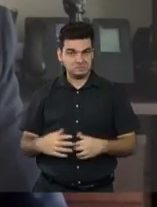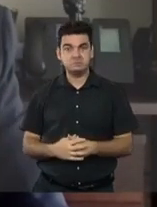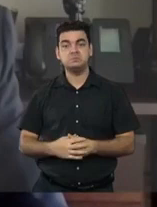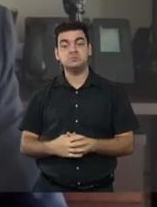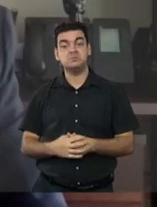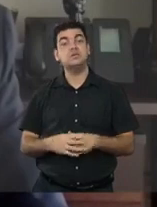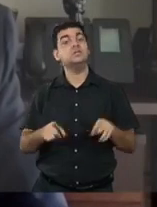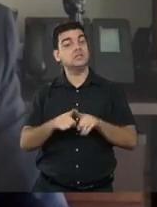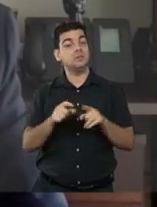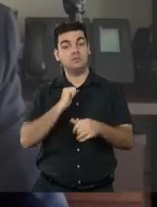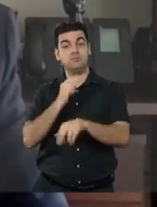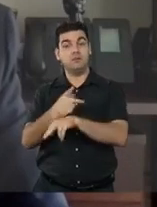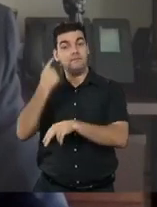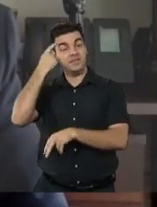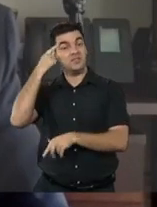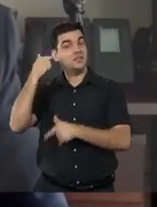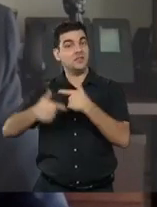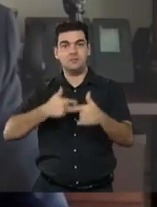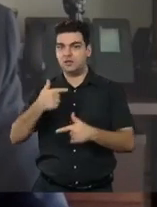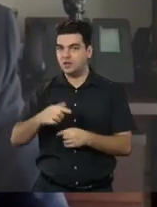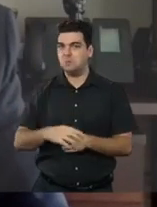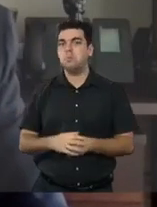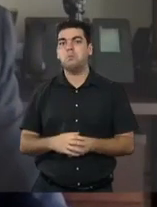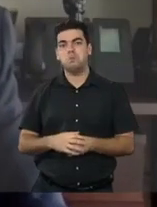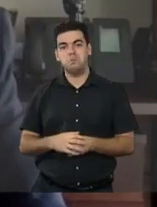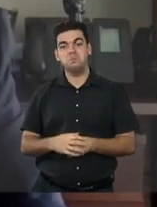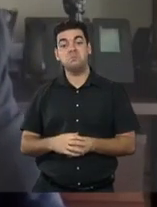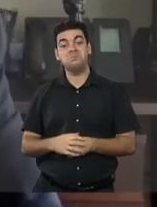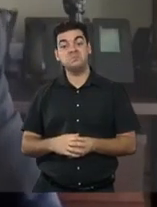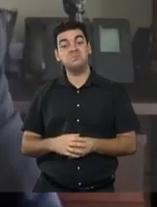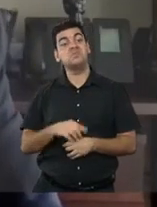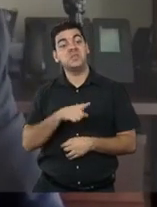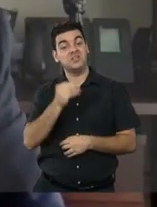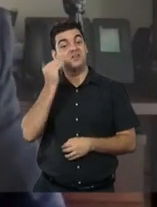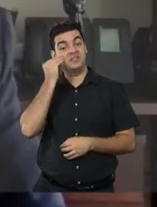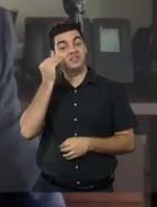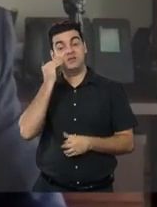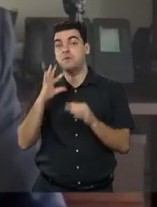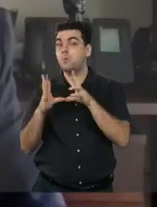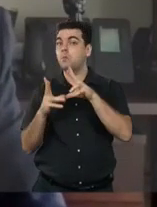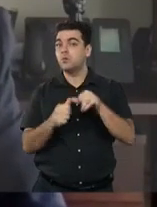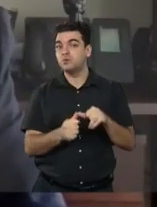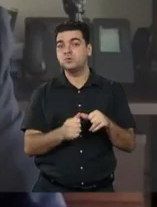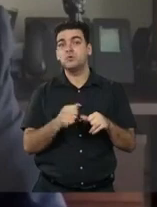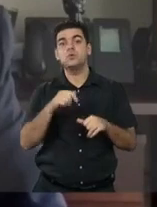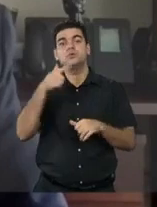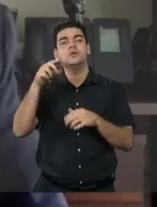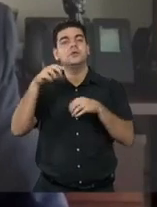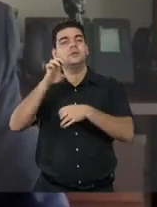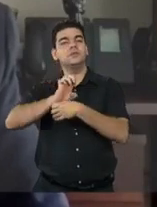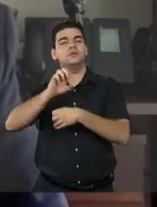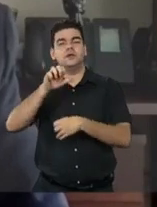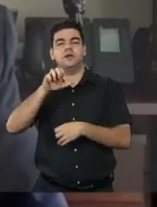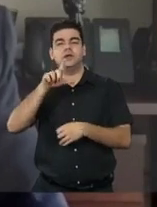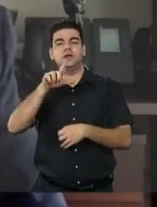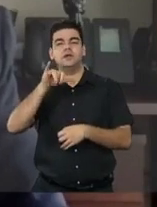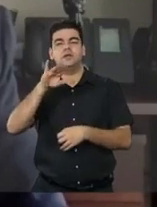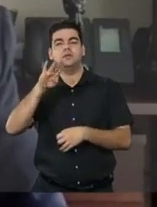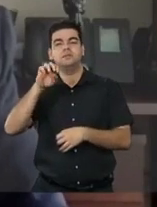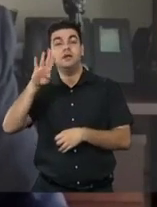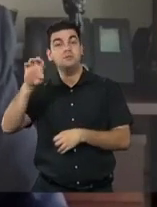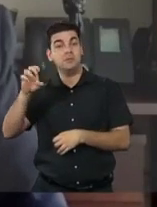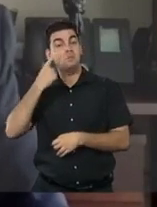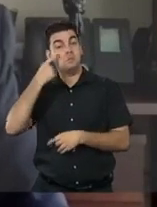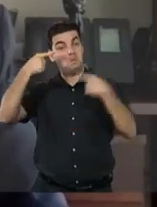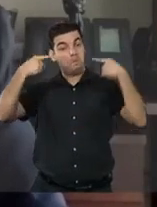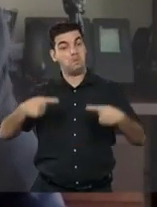se trabalhar. E, em breve, estará disputando espaço mundial com o Alibaba, assim é o que nós desejamos,